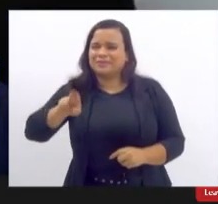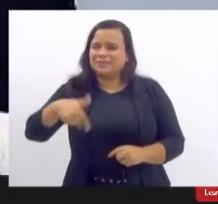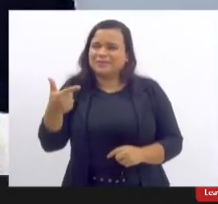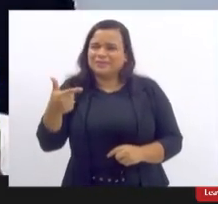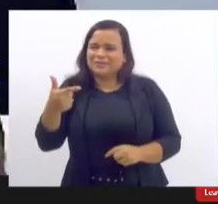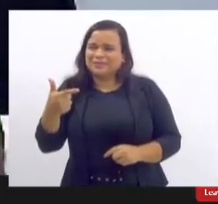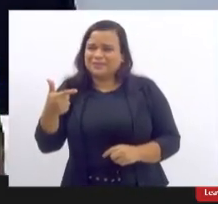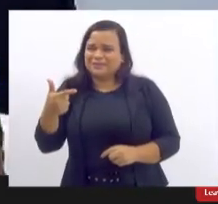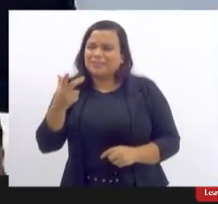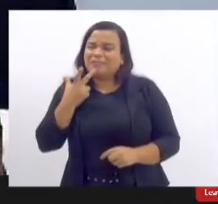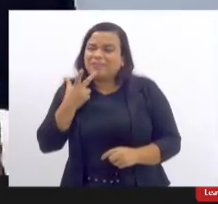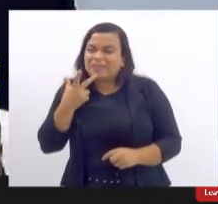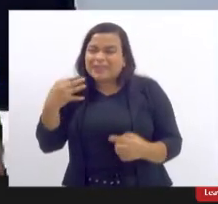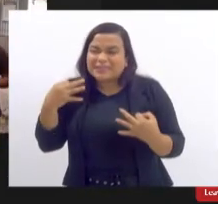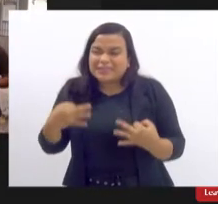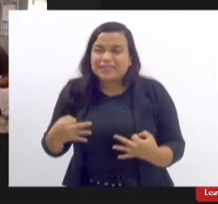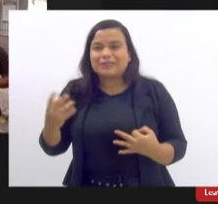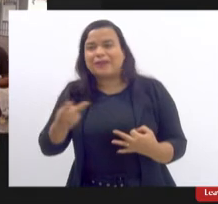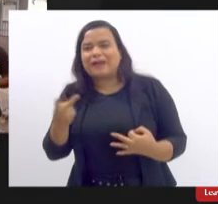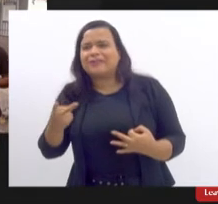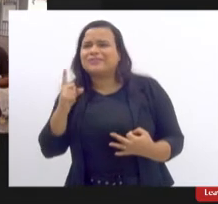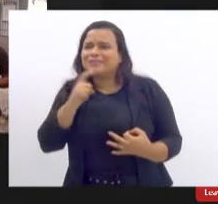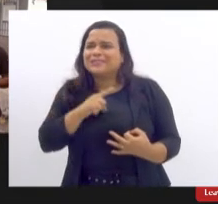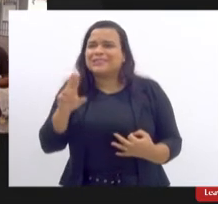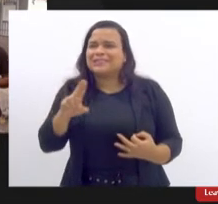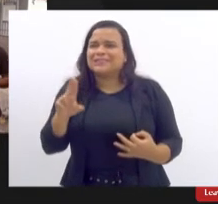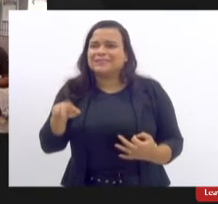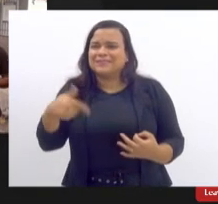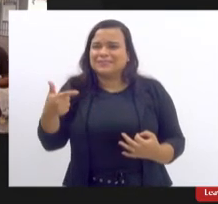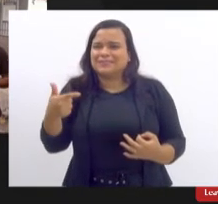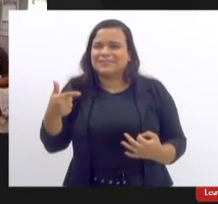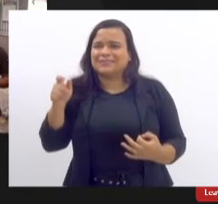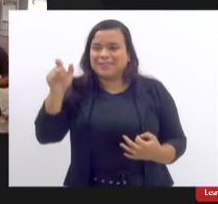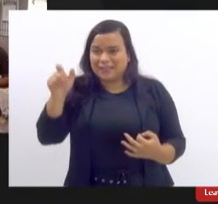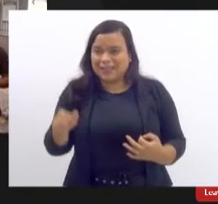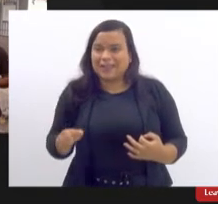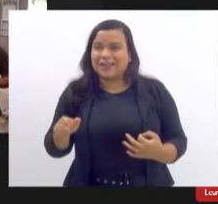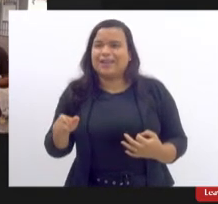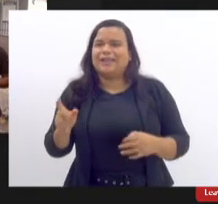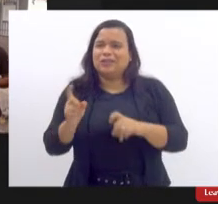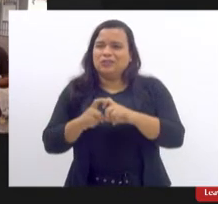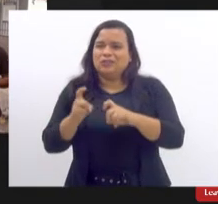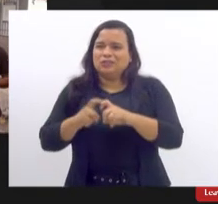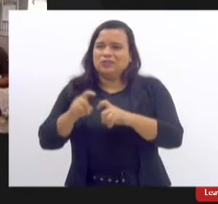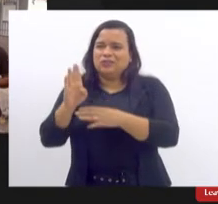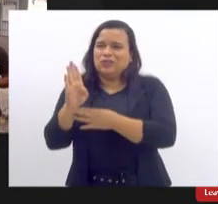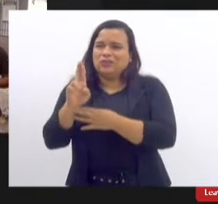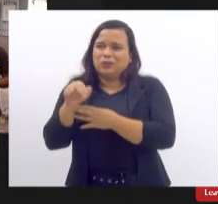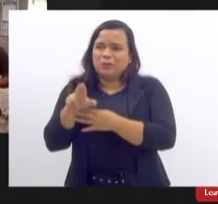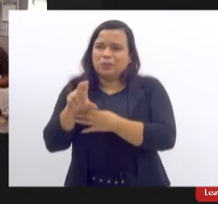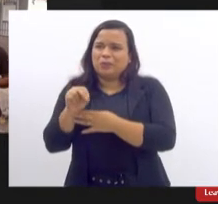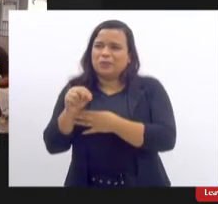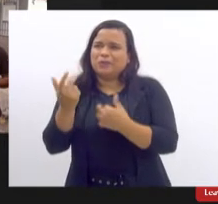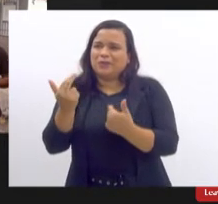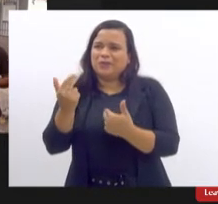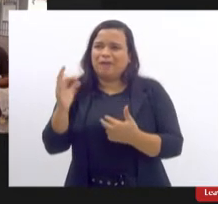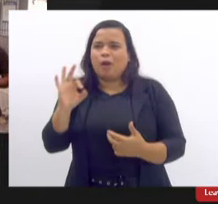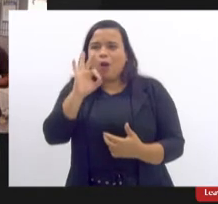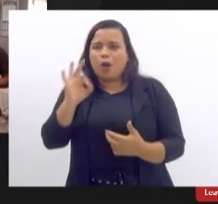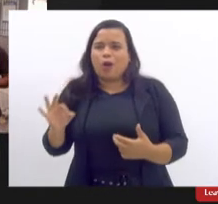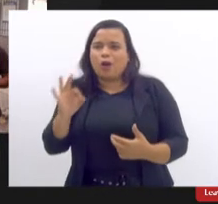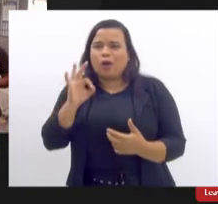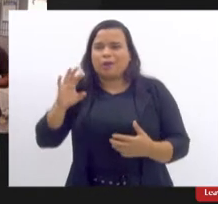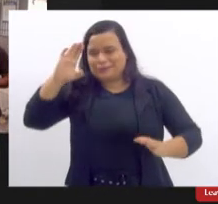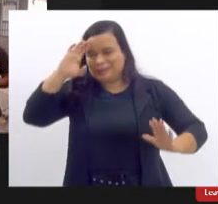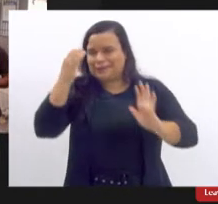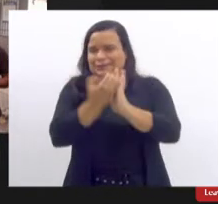pronunciando certo ou errado o doutor Bruno como eu aqui tá cumprindo cota aqui porque felizmente as mulheres são amplamente